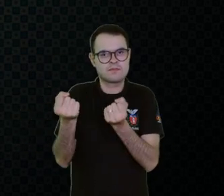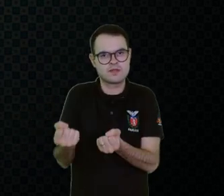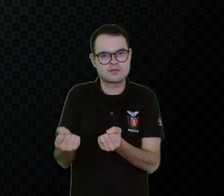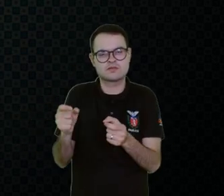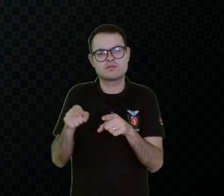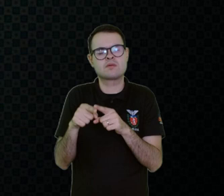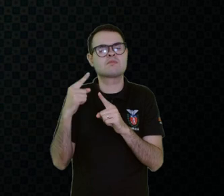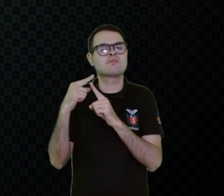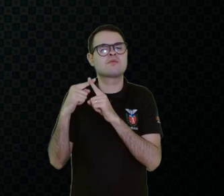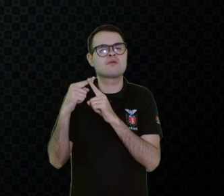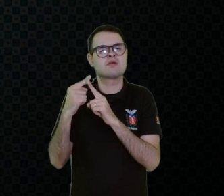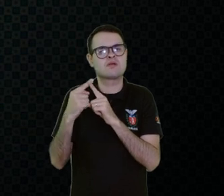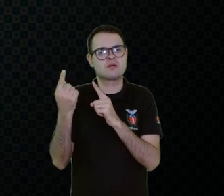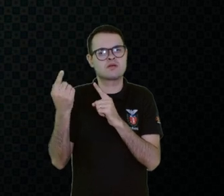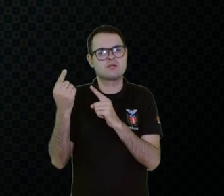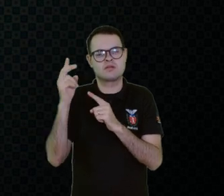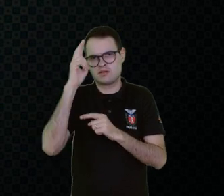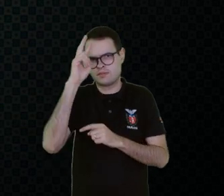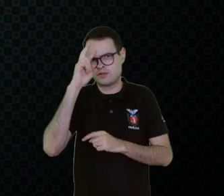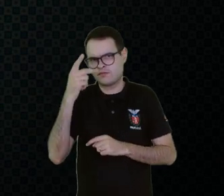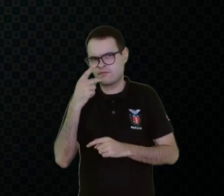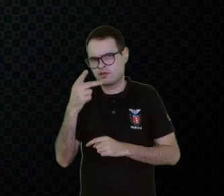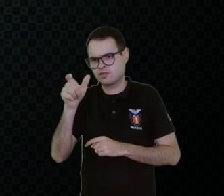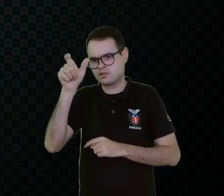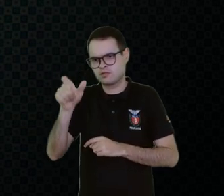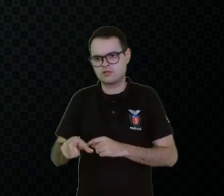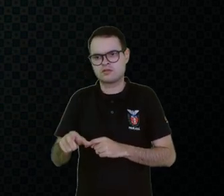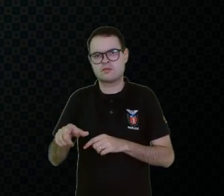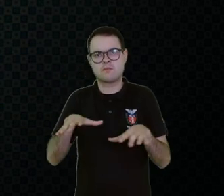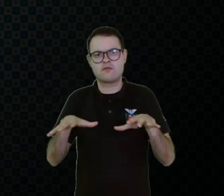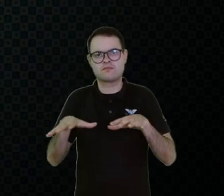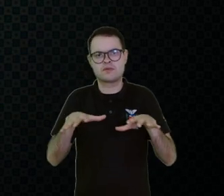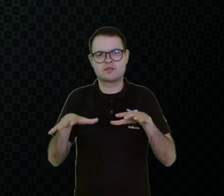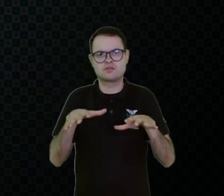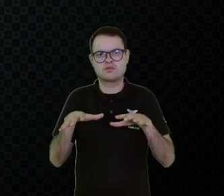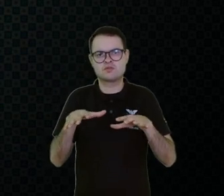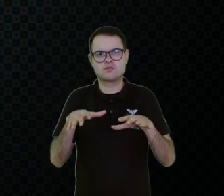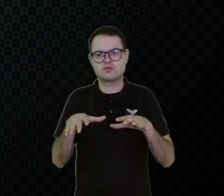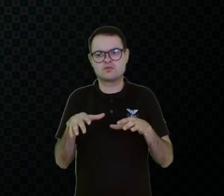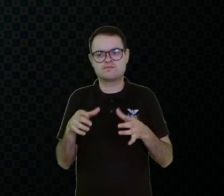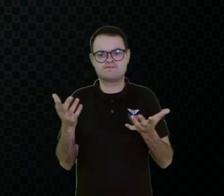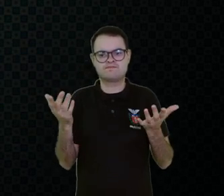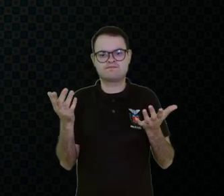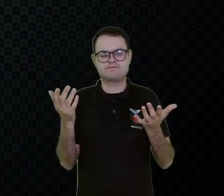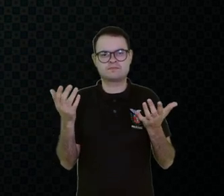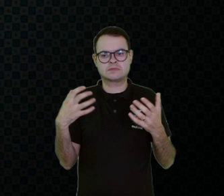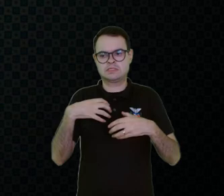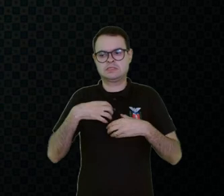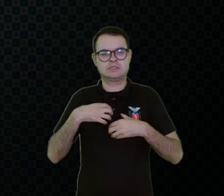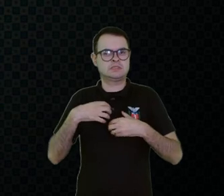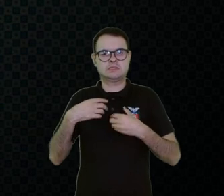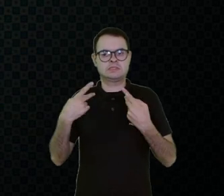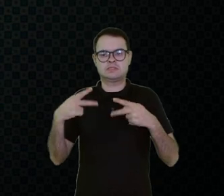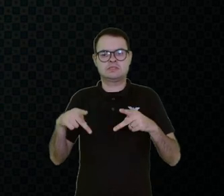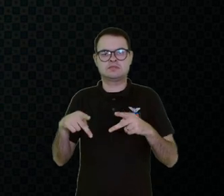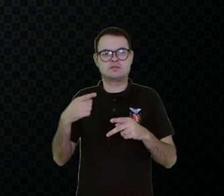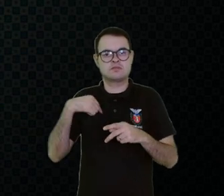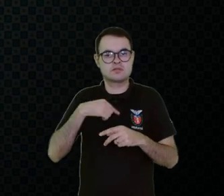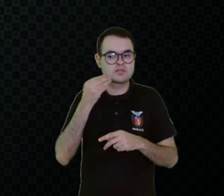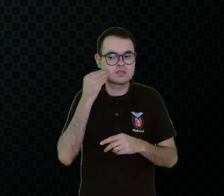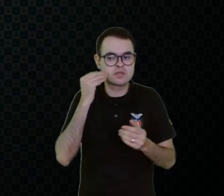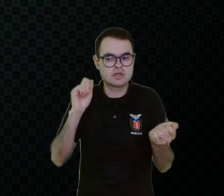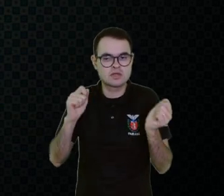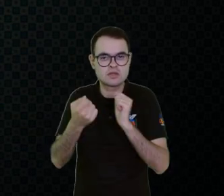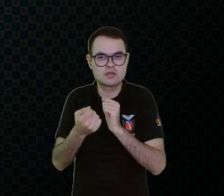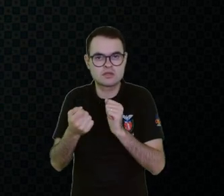Mas por quê, né? Lembra que eu falei um pouquinho daquele estudante que tem uma movimentação involuntária? Então, às vezes, a gente faz uma adaptação muito simples, que é